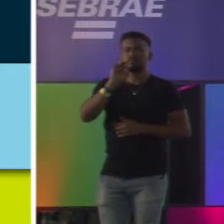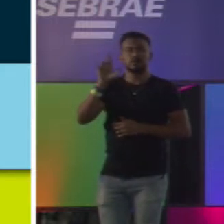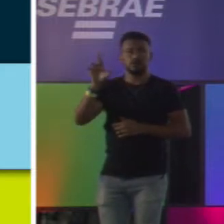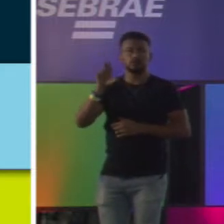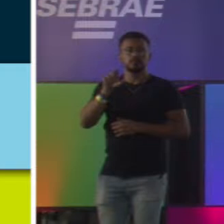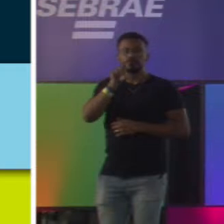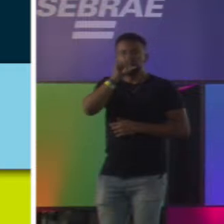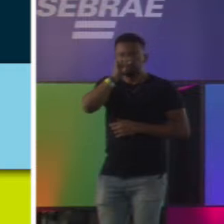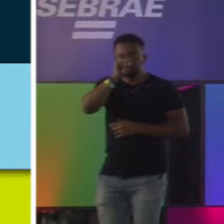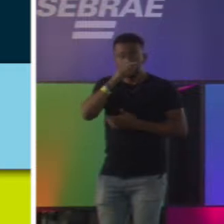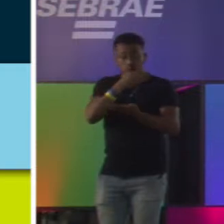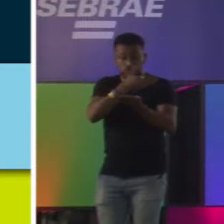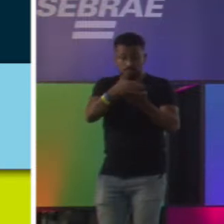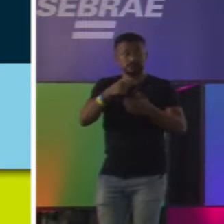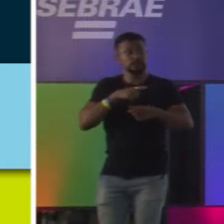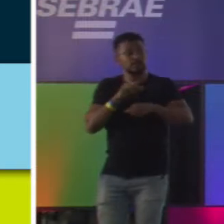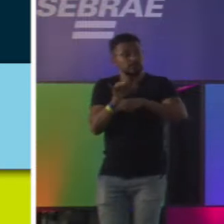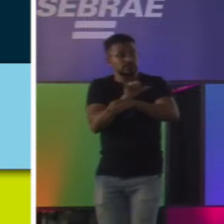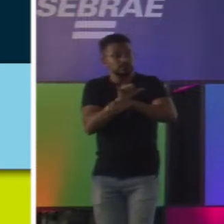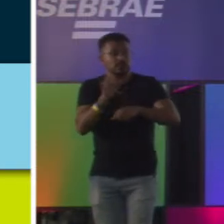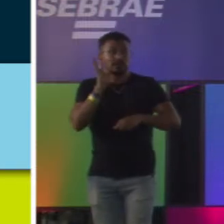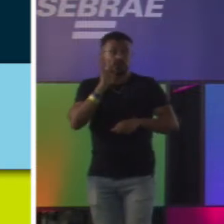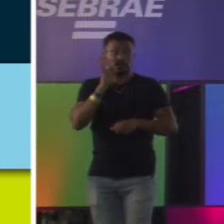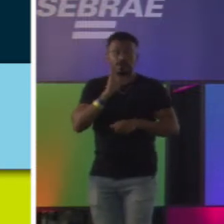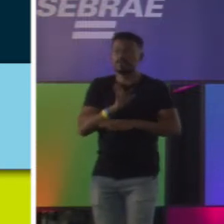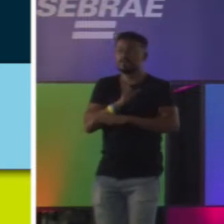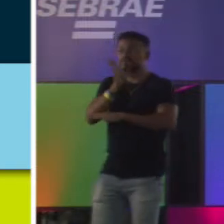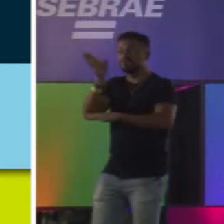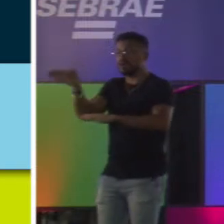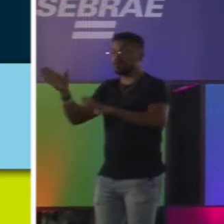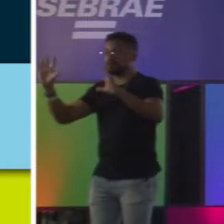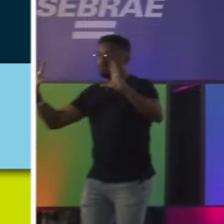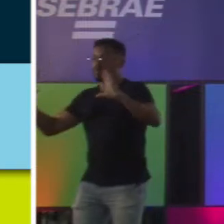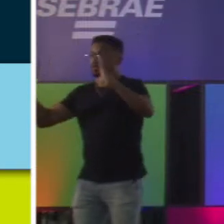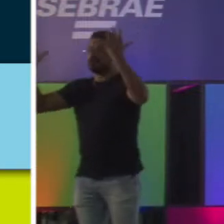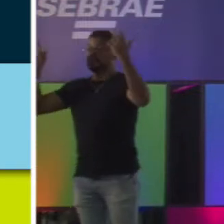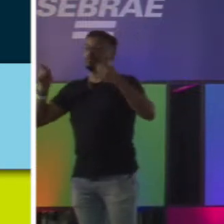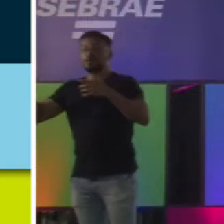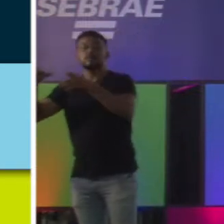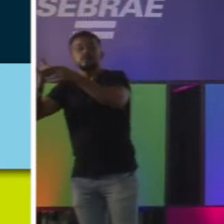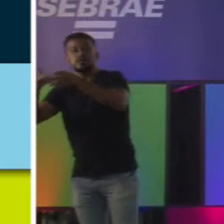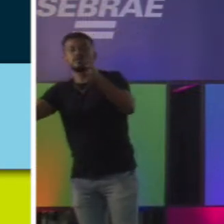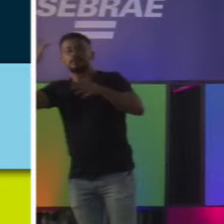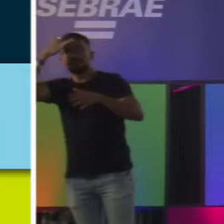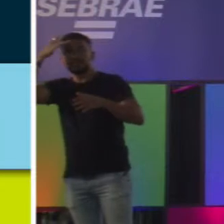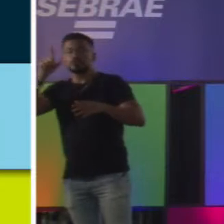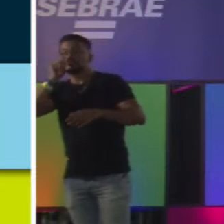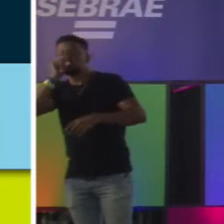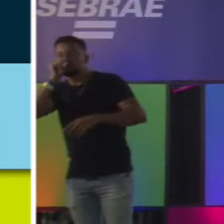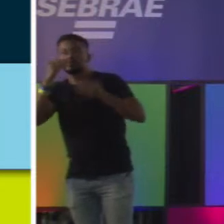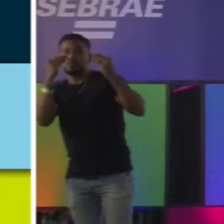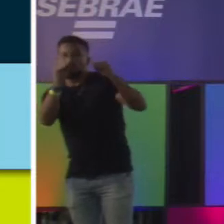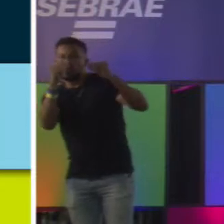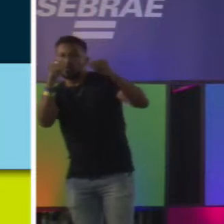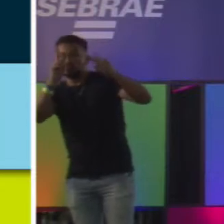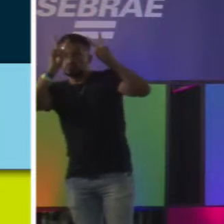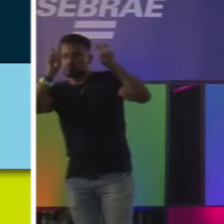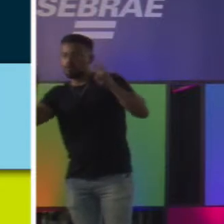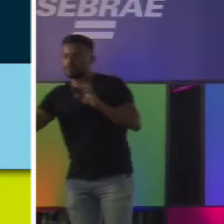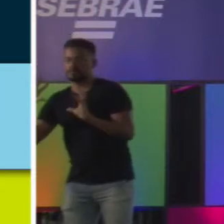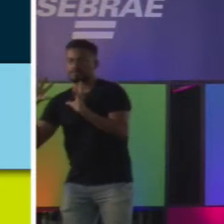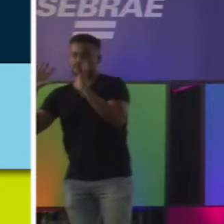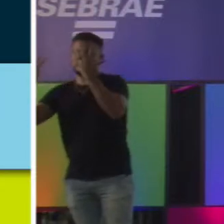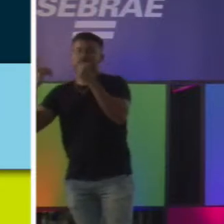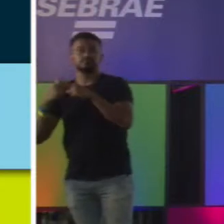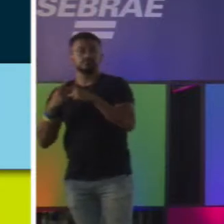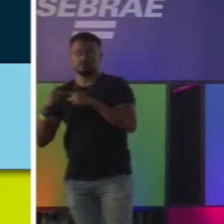legal, que foi ele ir dentro de um evento e permitir que as pessoas tweetassem sobre o evento dentro daquilo. porque naquele evento as pessoas podiam ter a